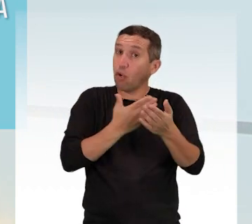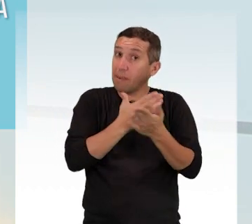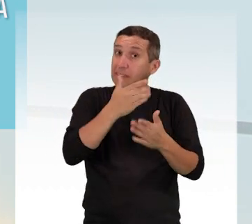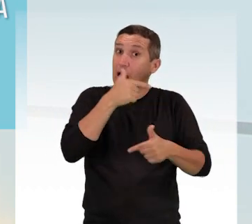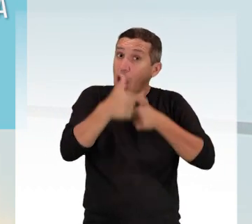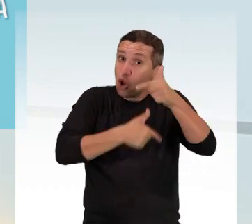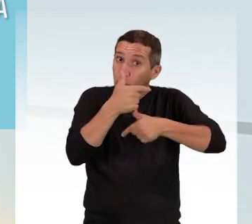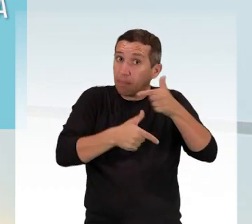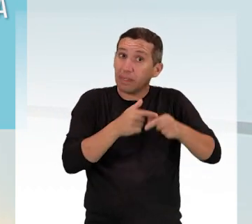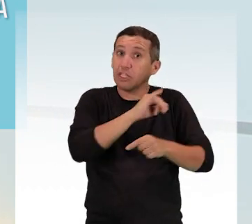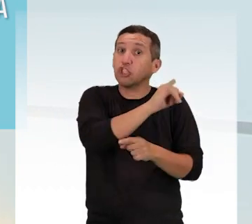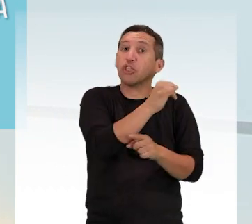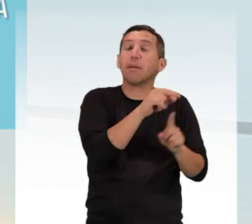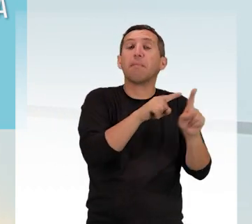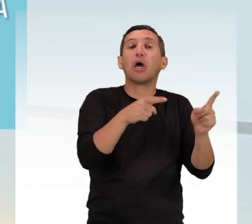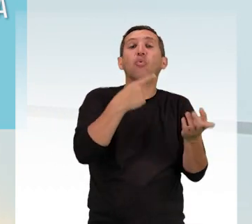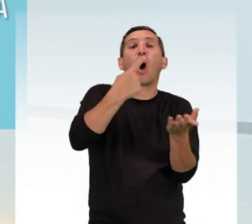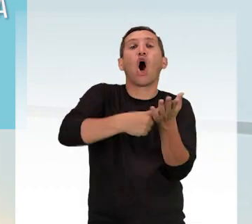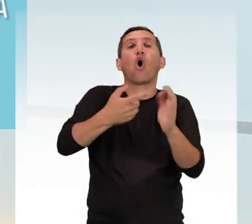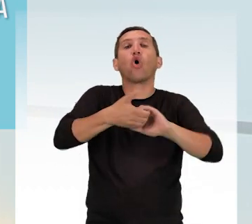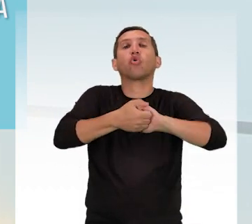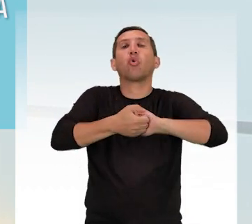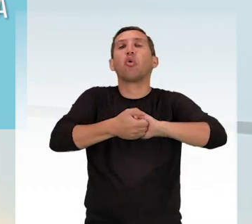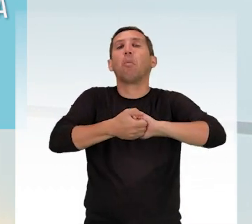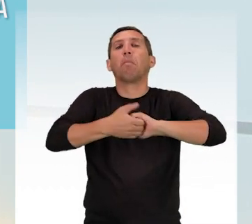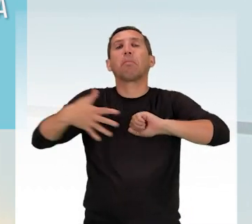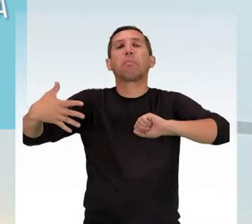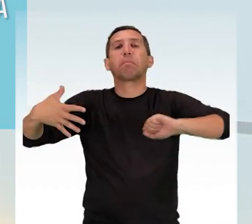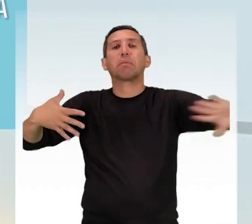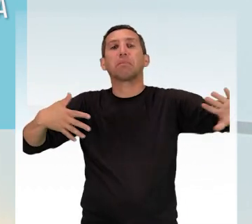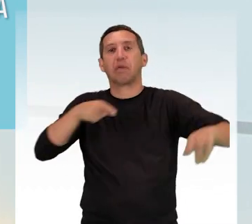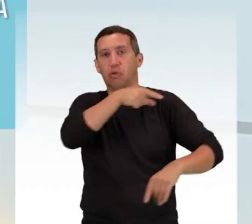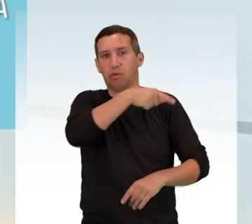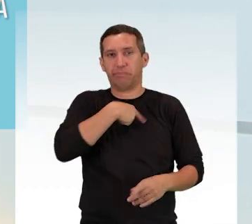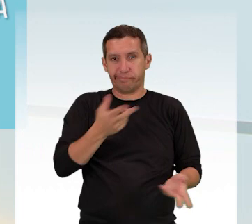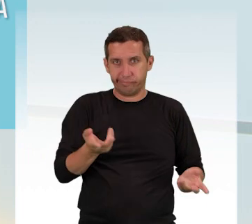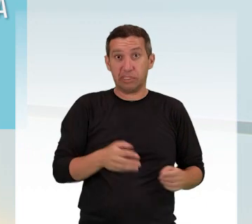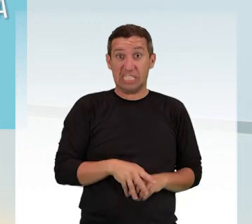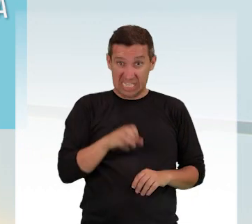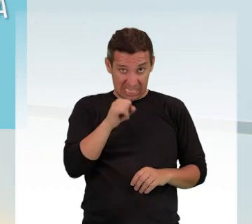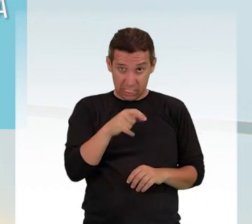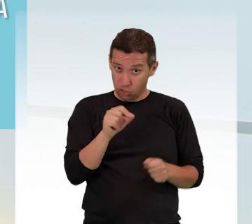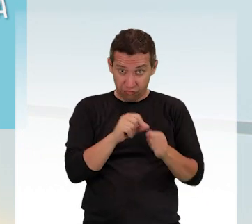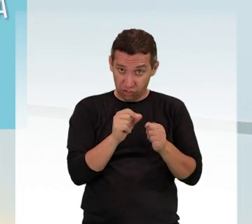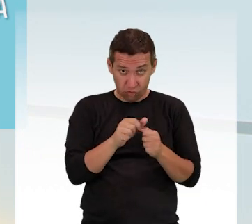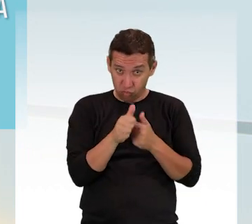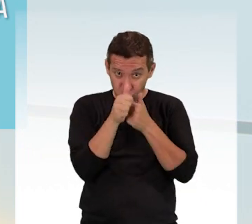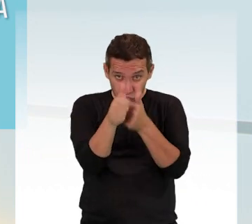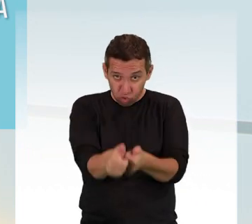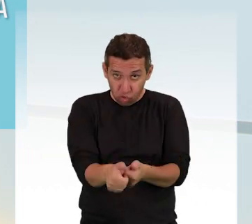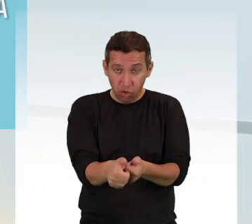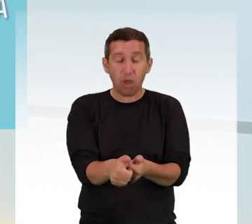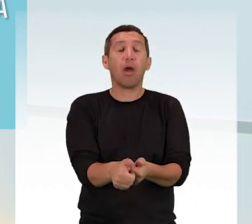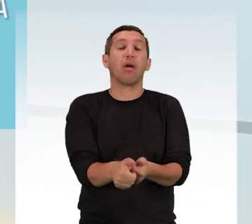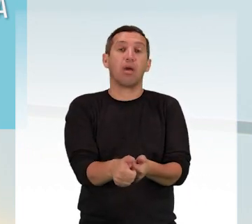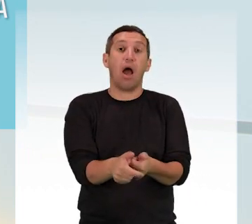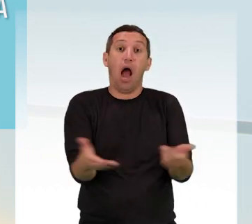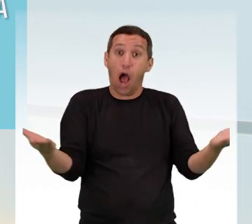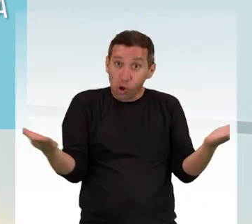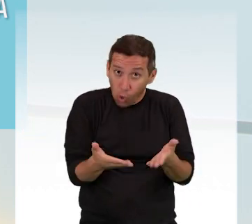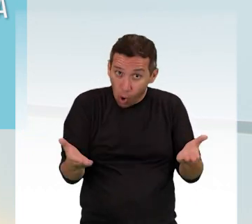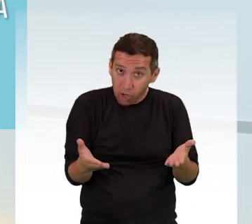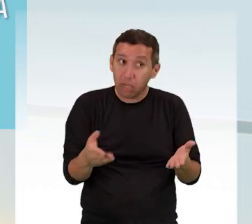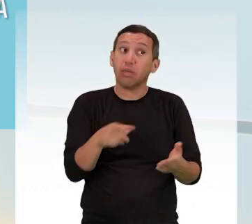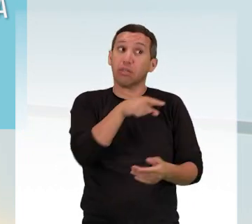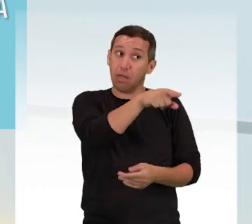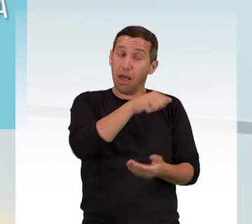desde janeiro deste ano. Porém, o acordo havia sido descumprido. Caso não houvesse implantação agora, com o cumprimento da